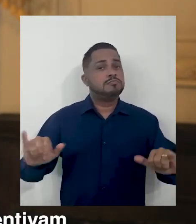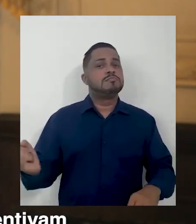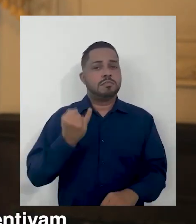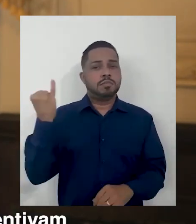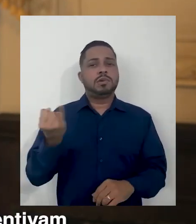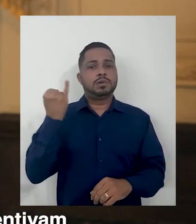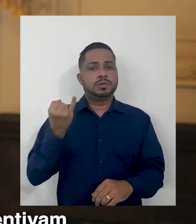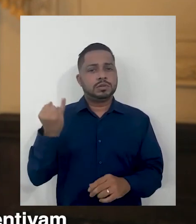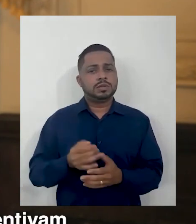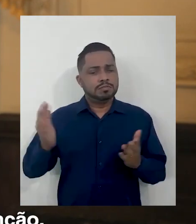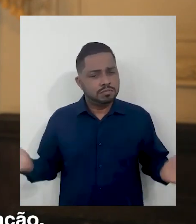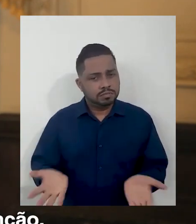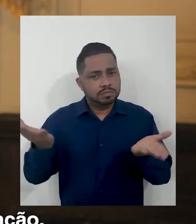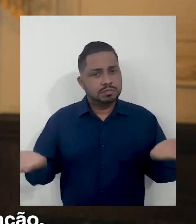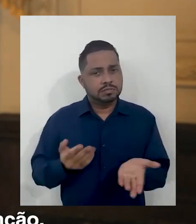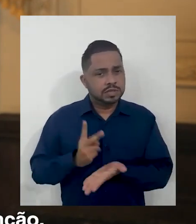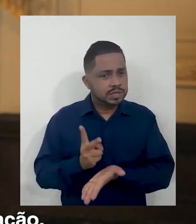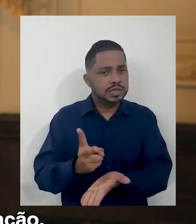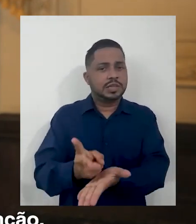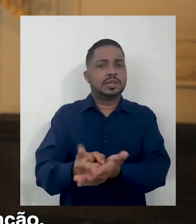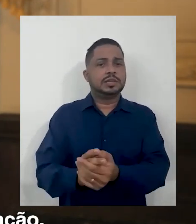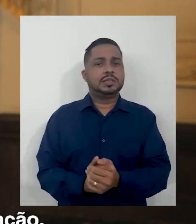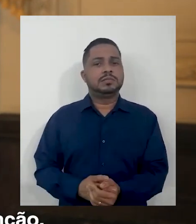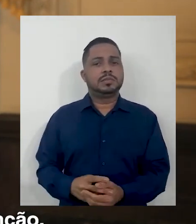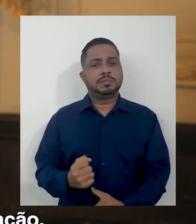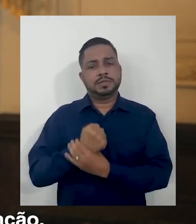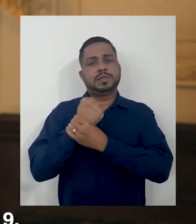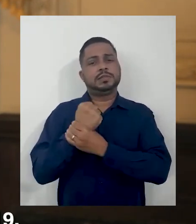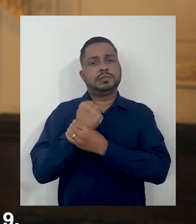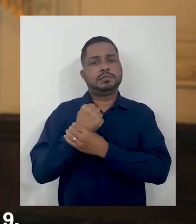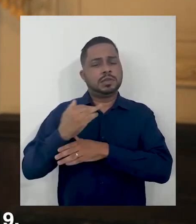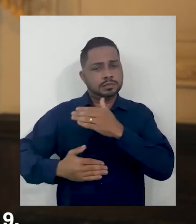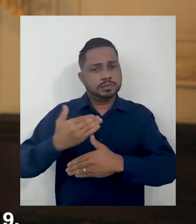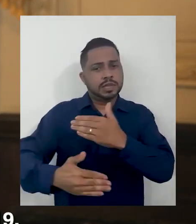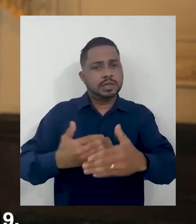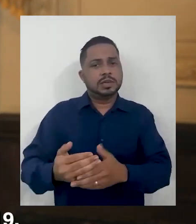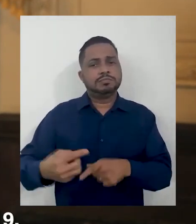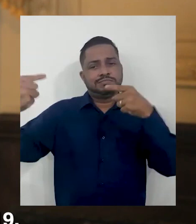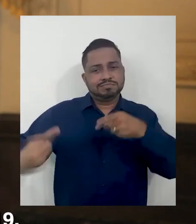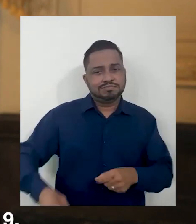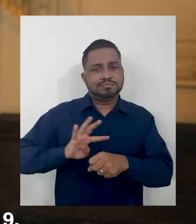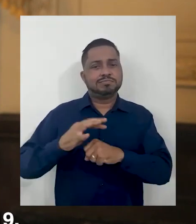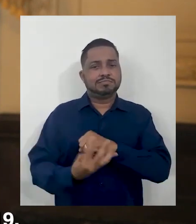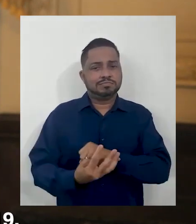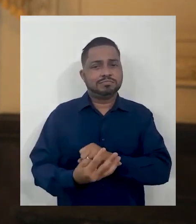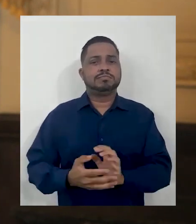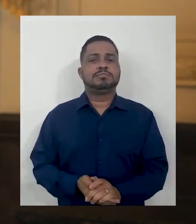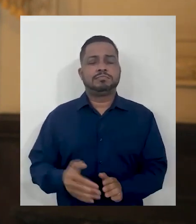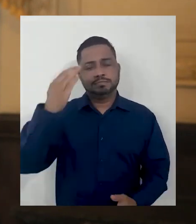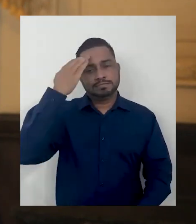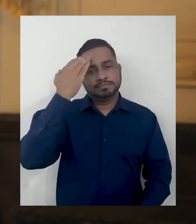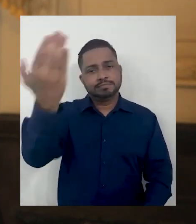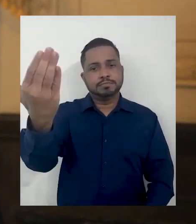importantes que nos incentivam a seguir investindo, sobretudo na prevenção, para superarmos o desafio da Covid-19.